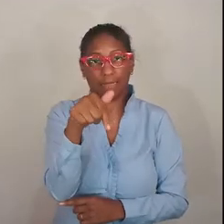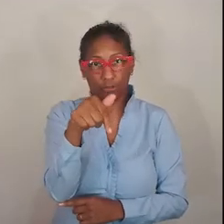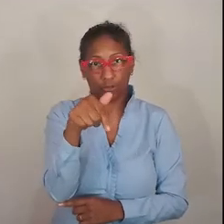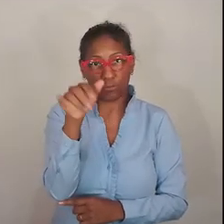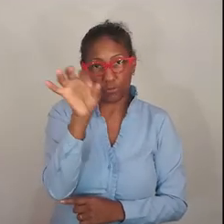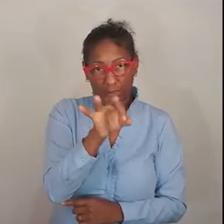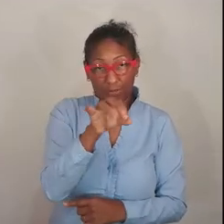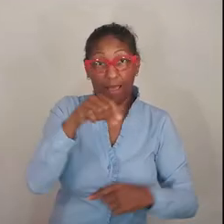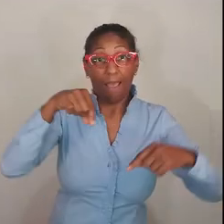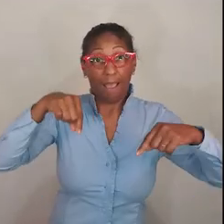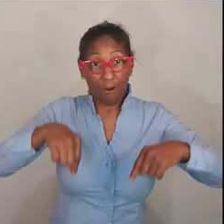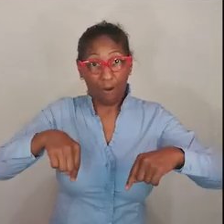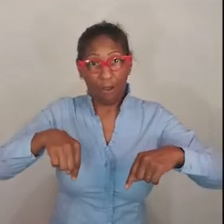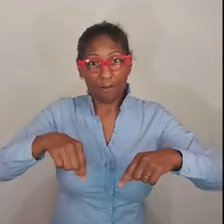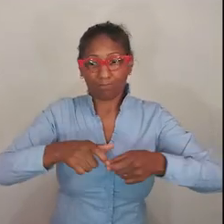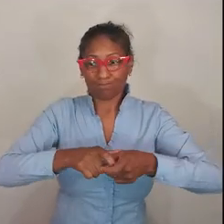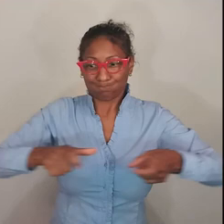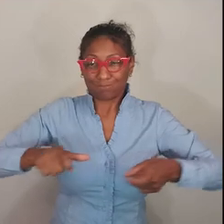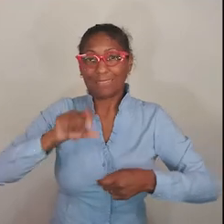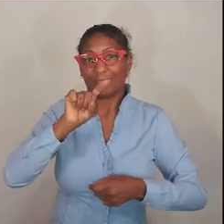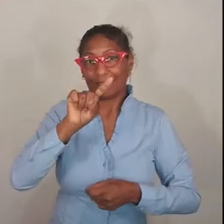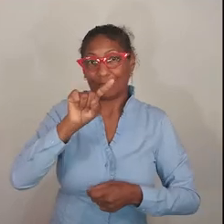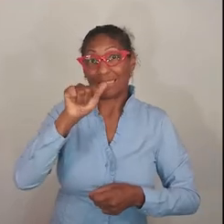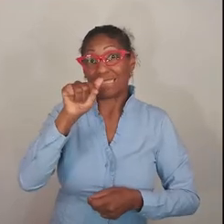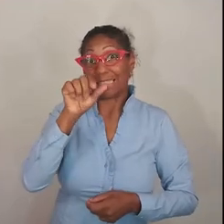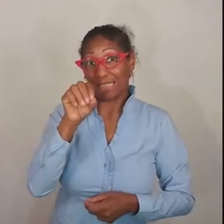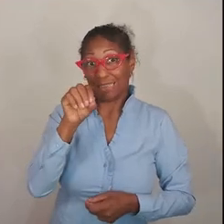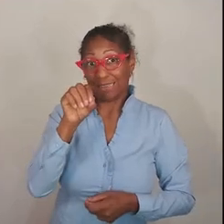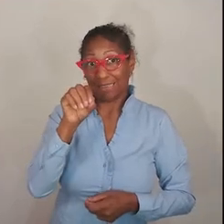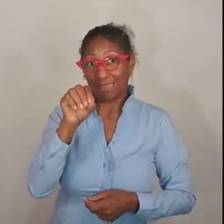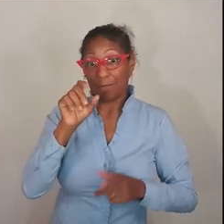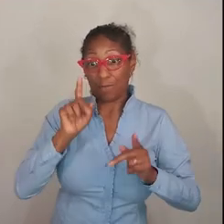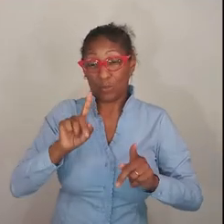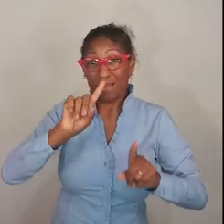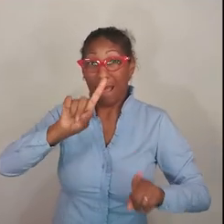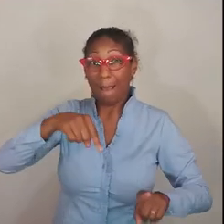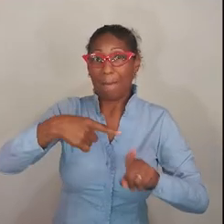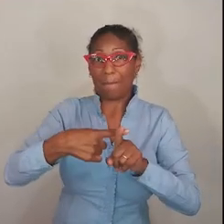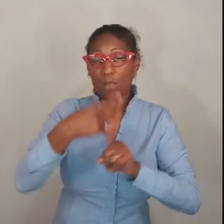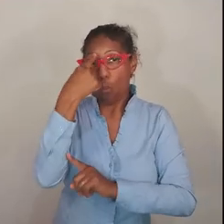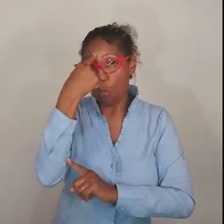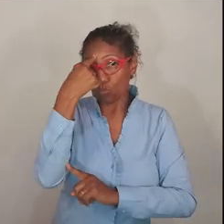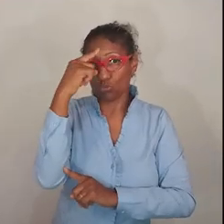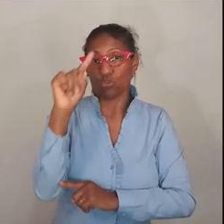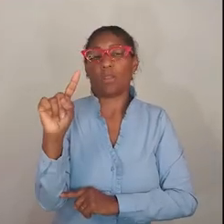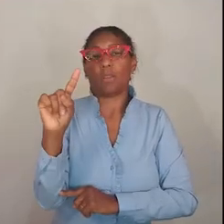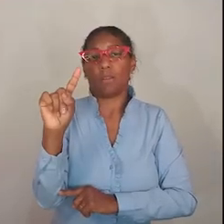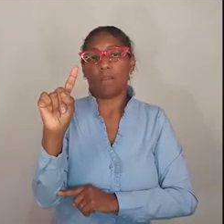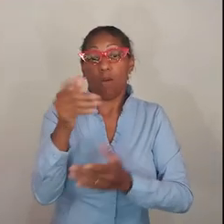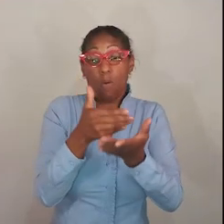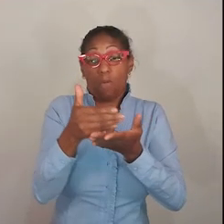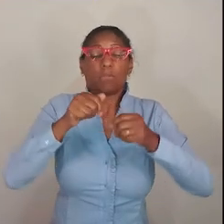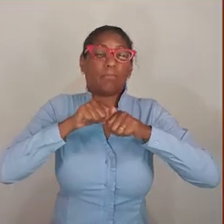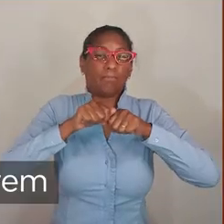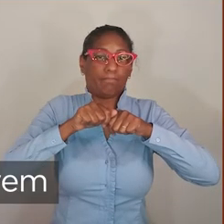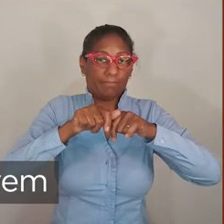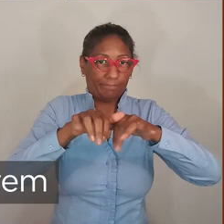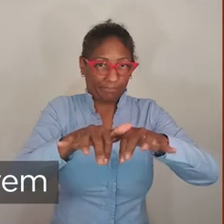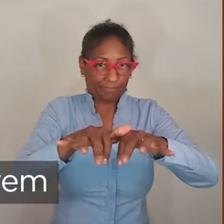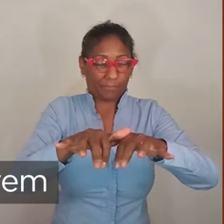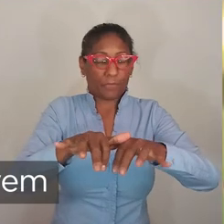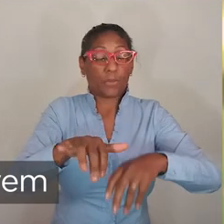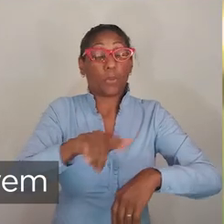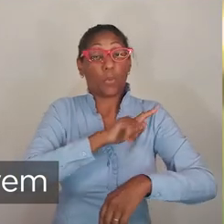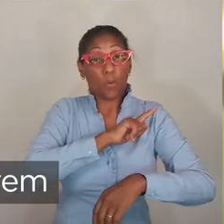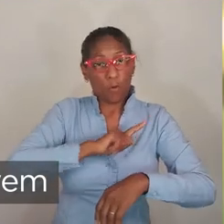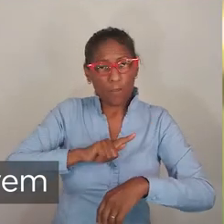onda, eram 67. Nesse momento, são cerca de 200 pacientes a mais por dia nos hospitais. Desde